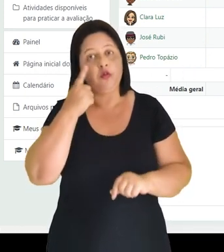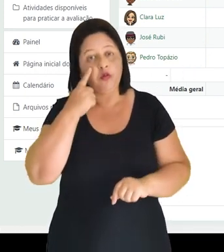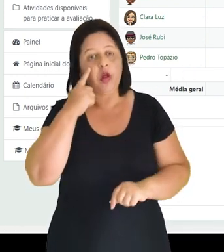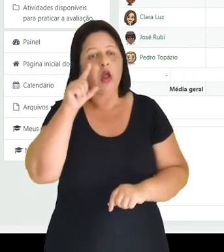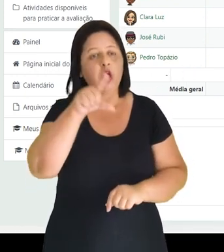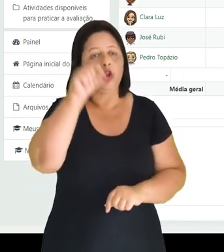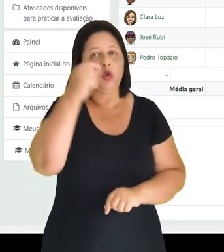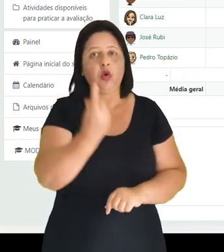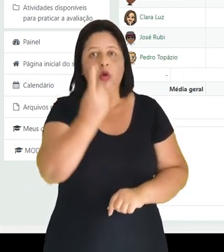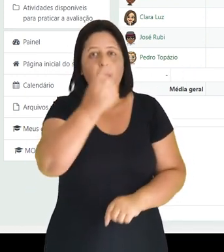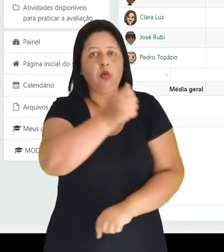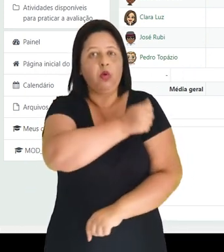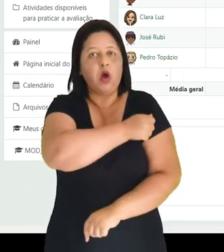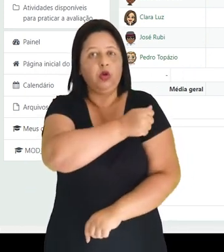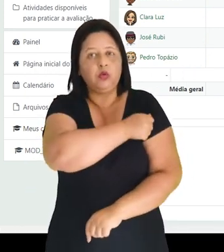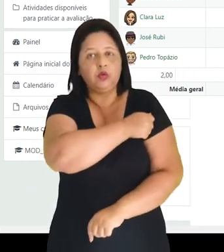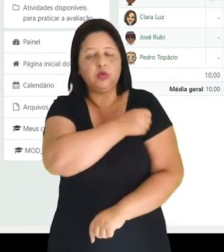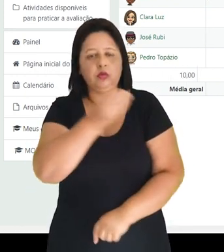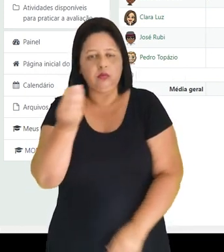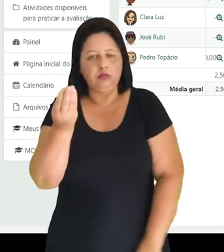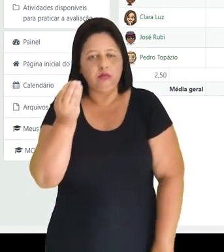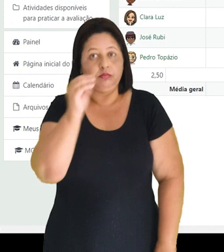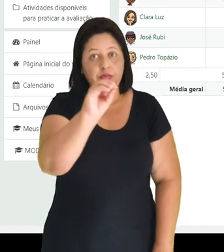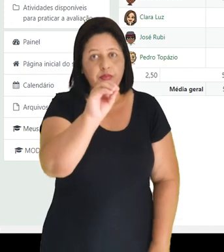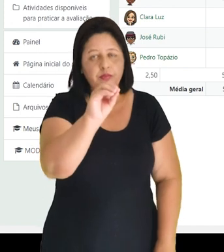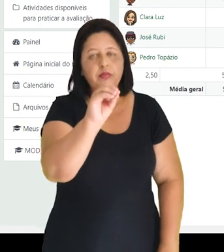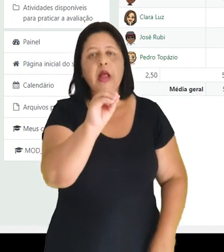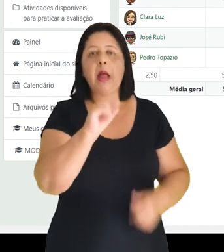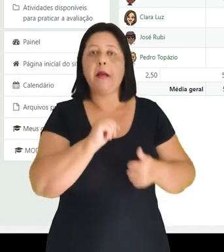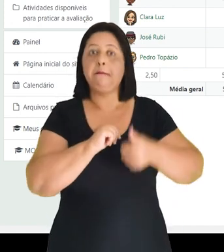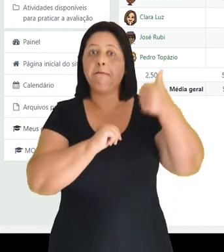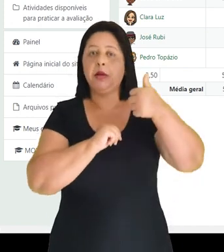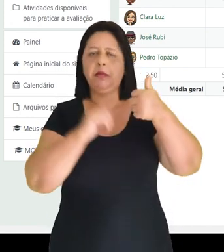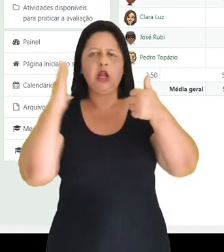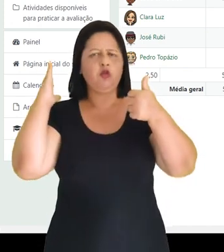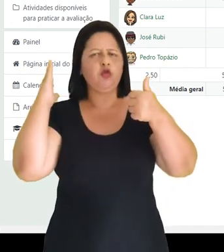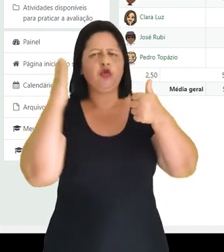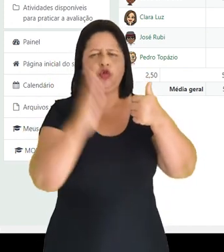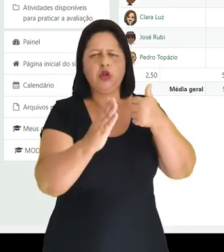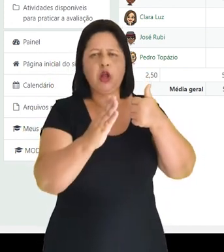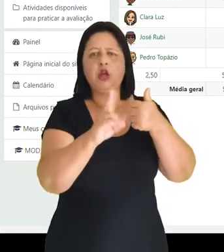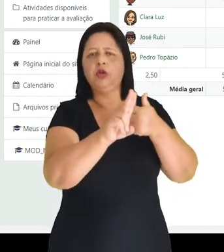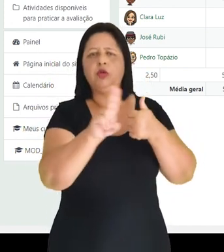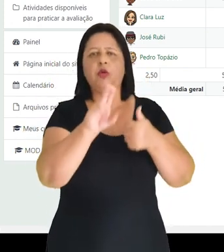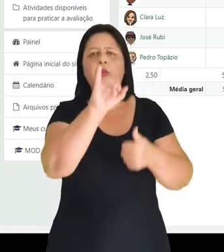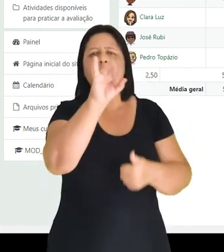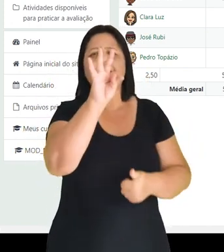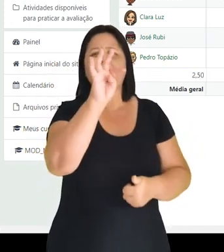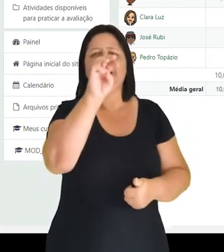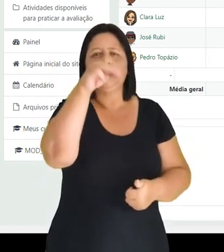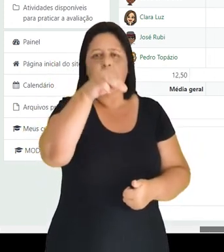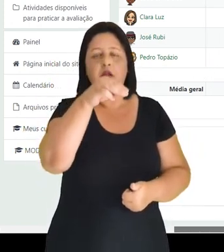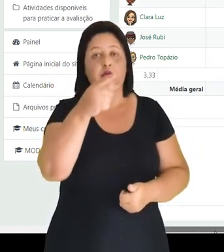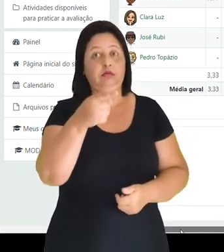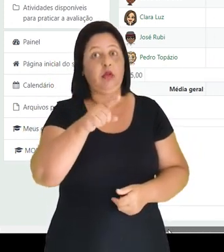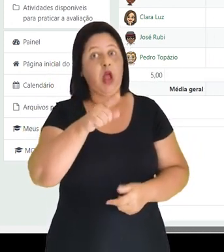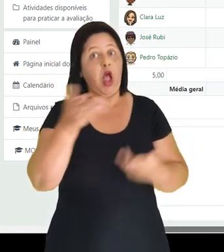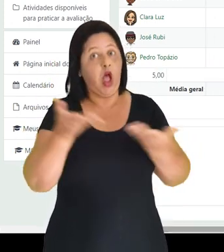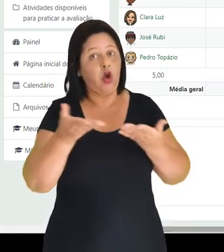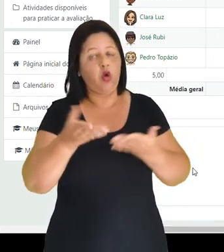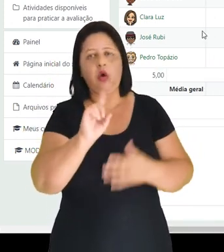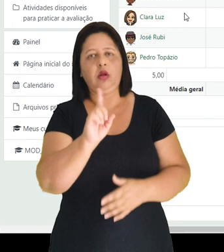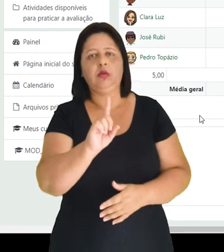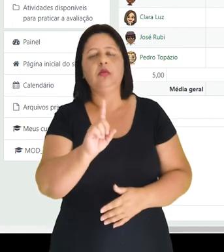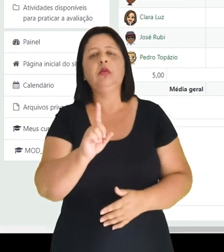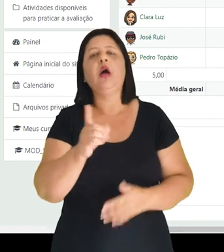Então, na primeira opção, eu fui direto aqui no item de notas. Nessa próxima opção,